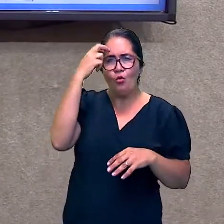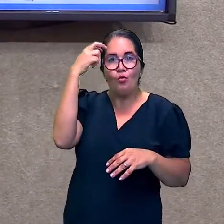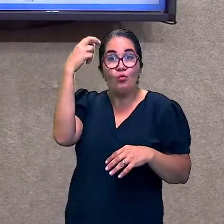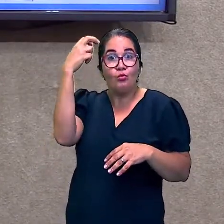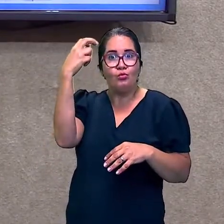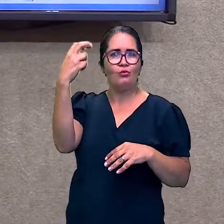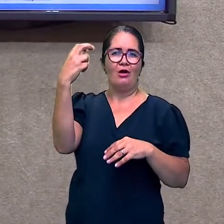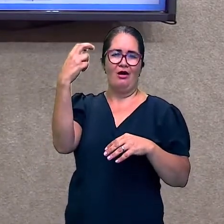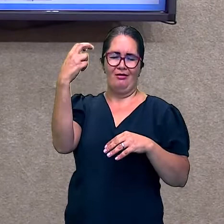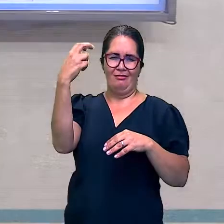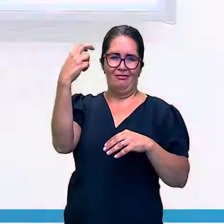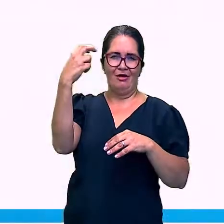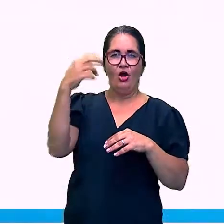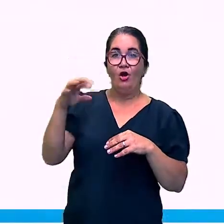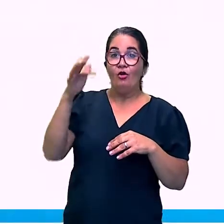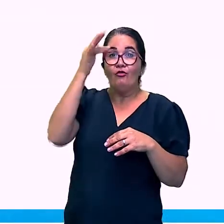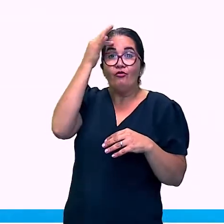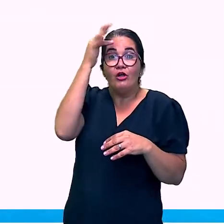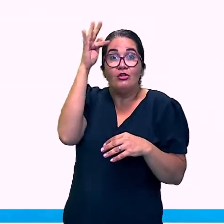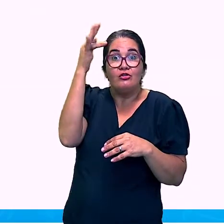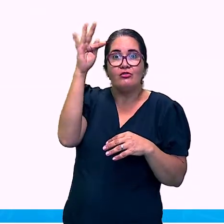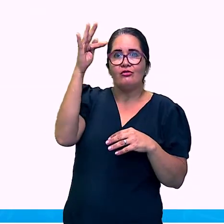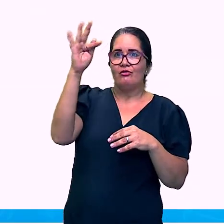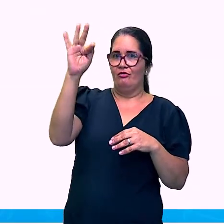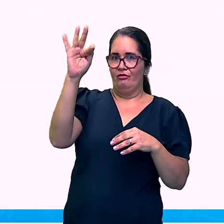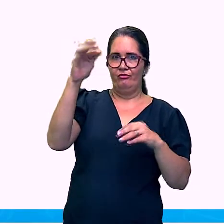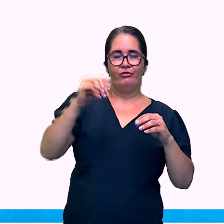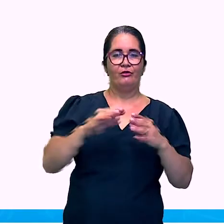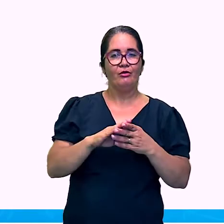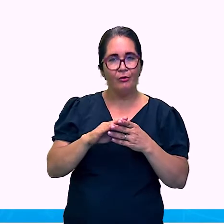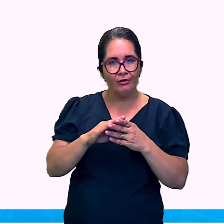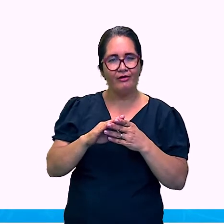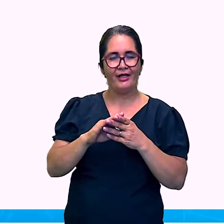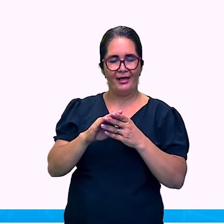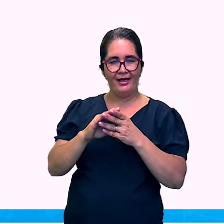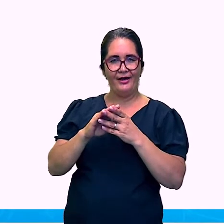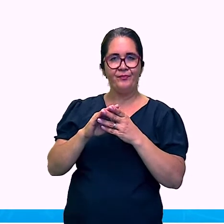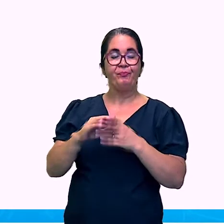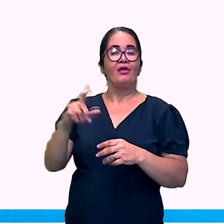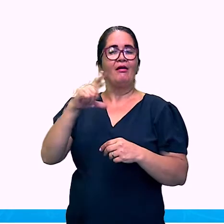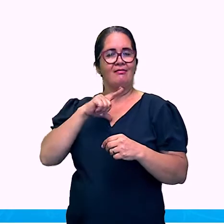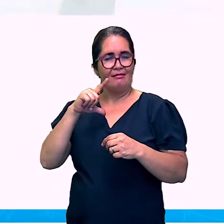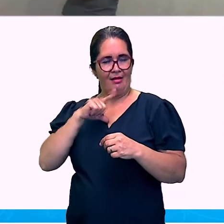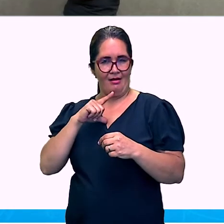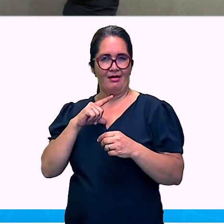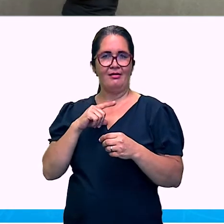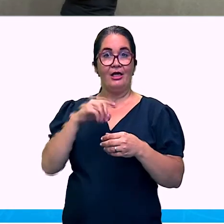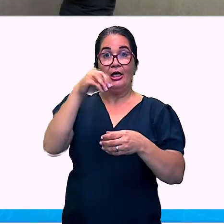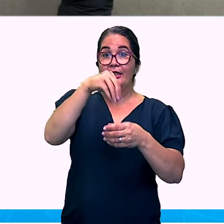científico. Caracterizado pelos valores do homem.